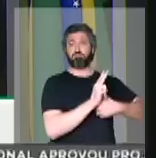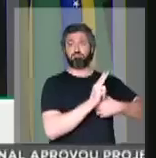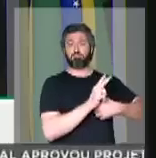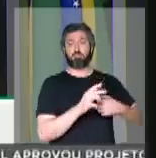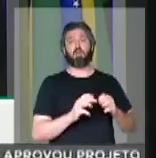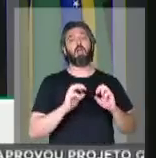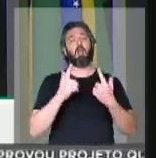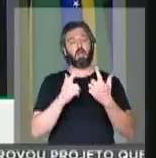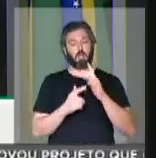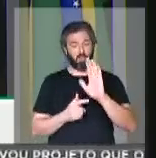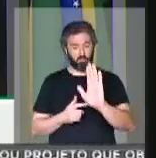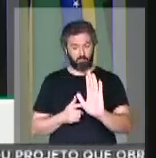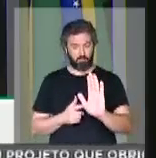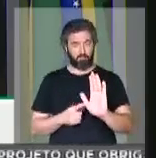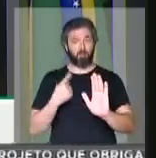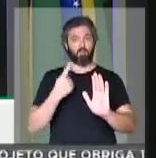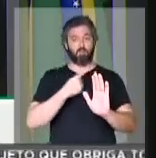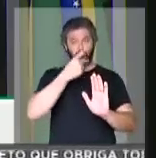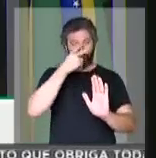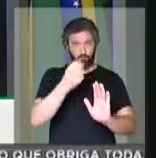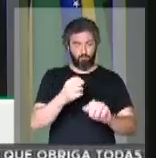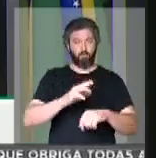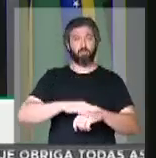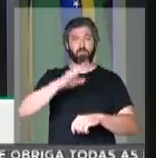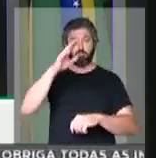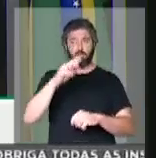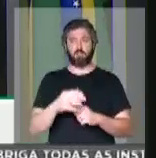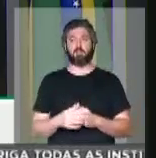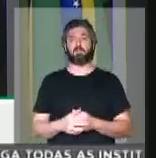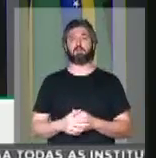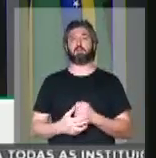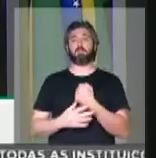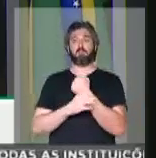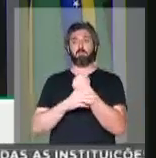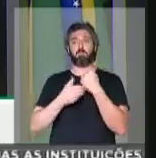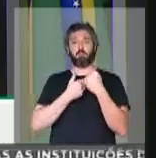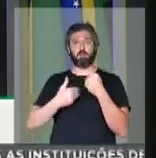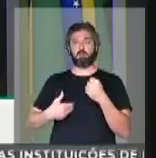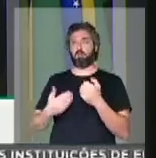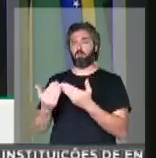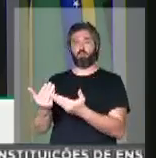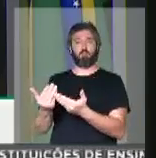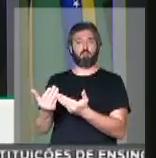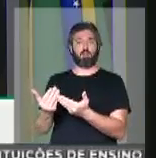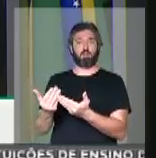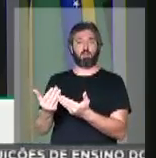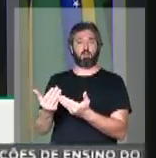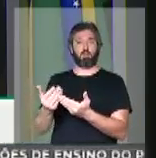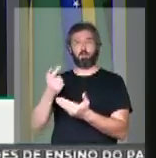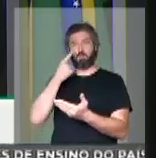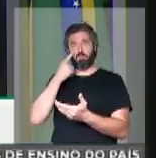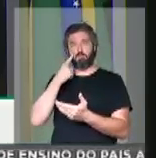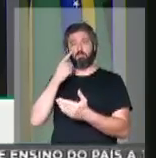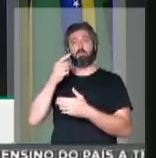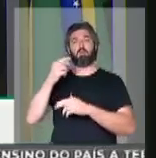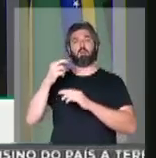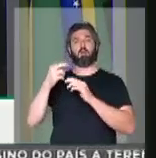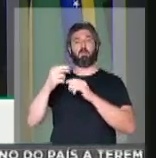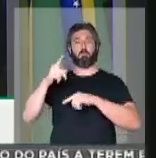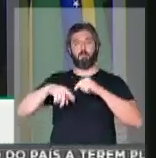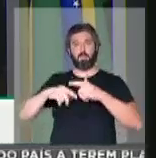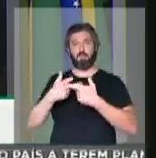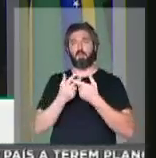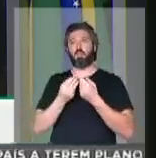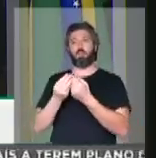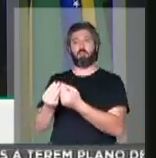É claro que nós temos que fortalecer a segurança pública, viabilizar os instrumentos,